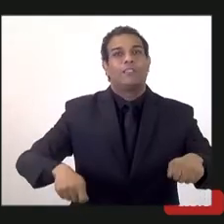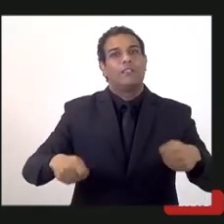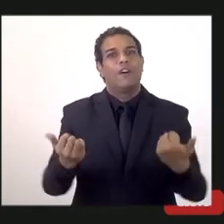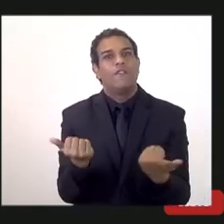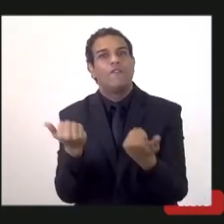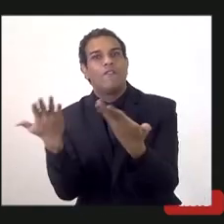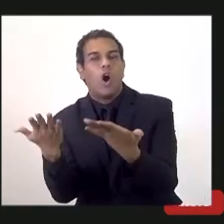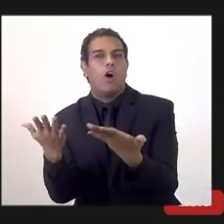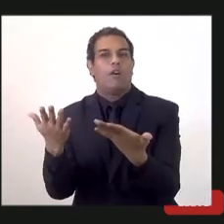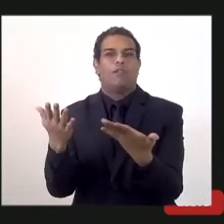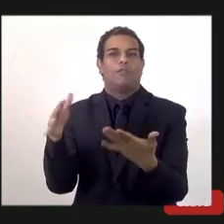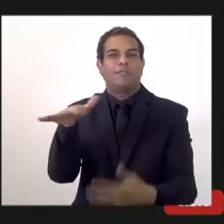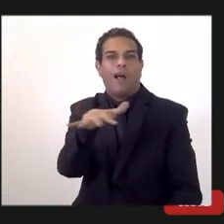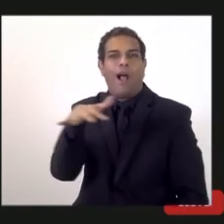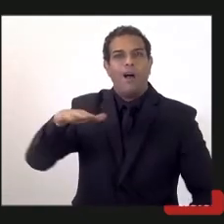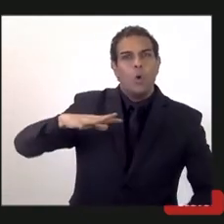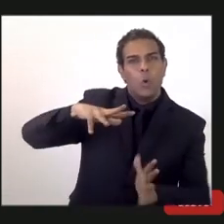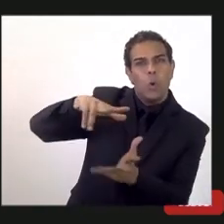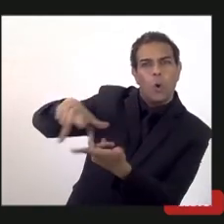do governo como há exemplos no mundo,